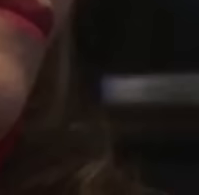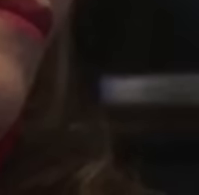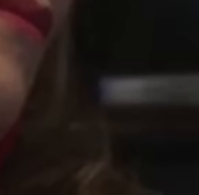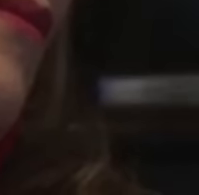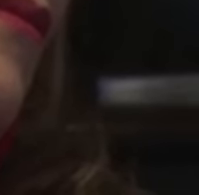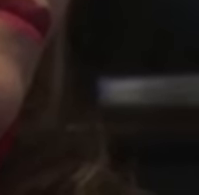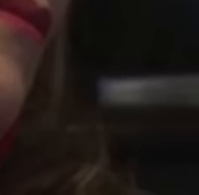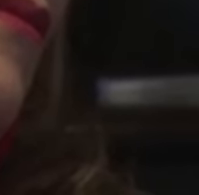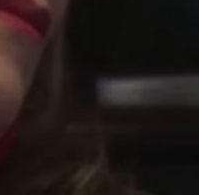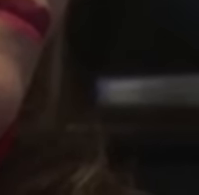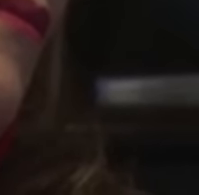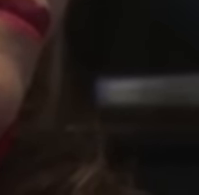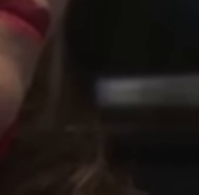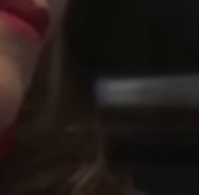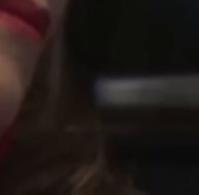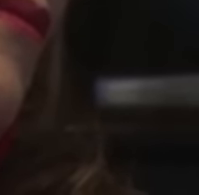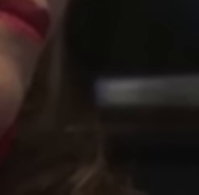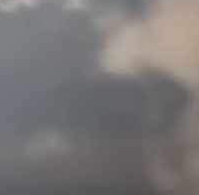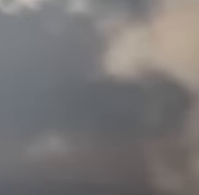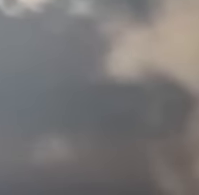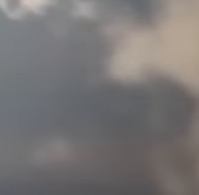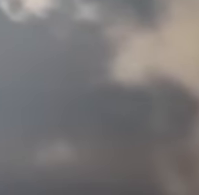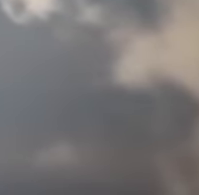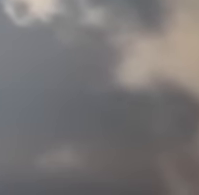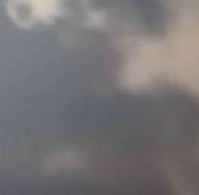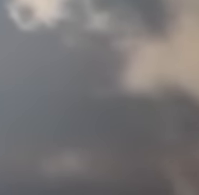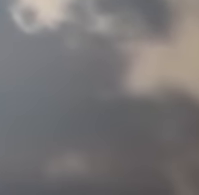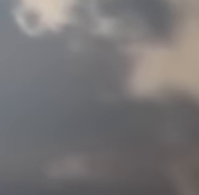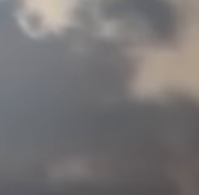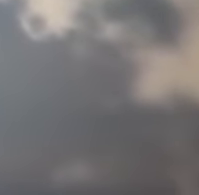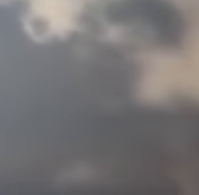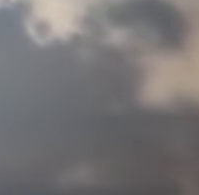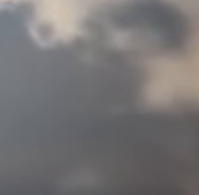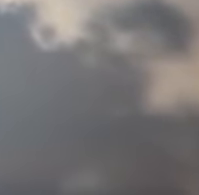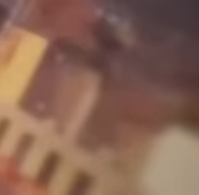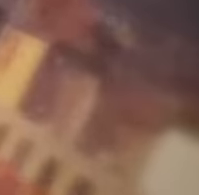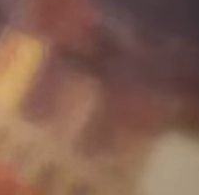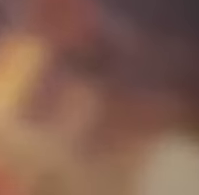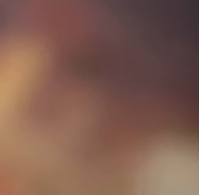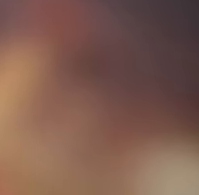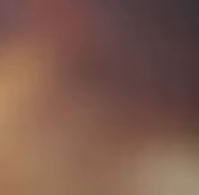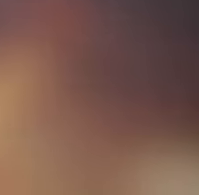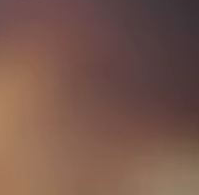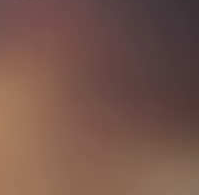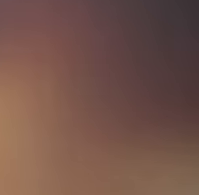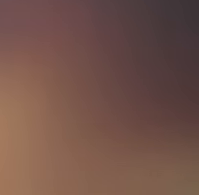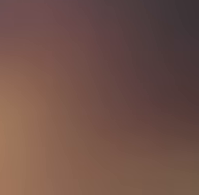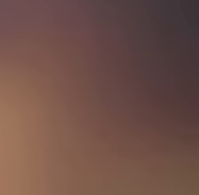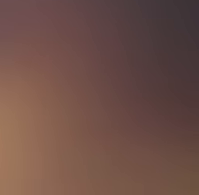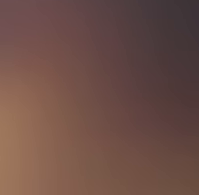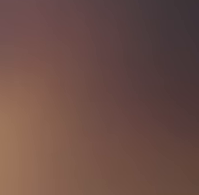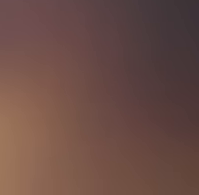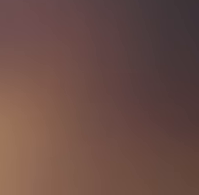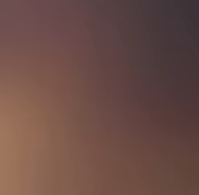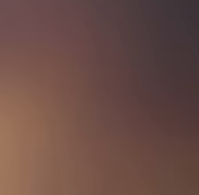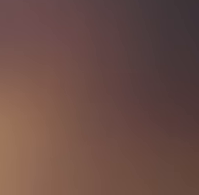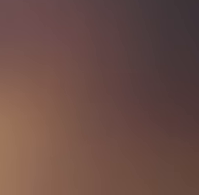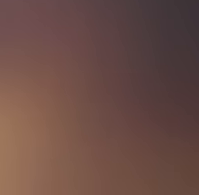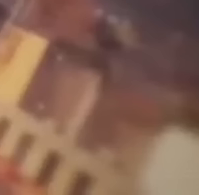essencial que é a individuação de um indivíduo. Café Filosófico. Domingo, sete da noite. Ribeiro